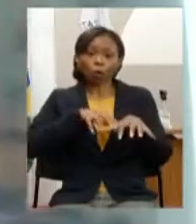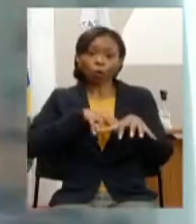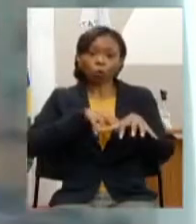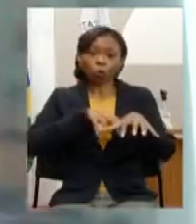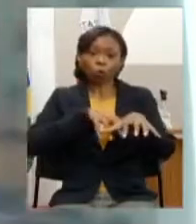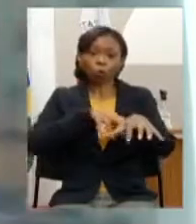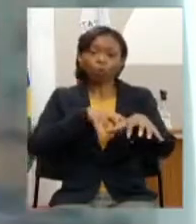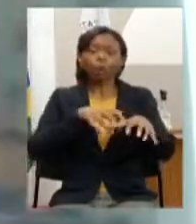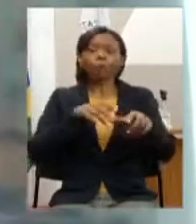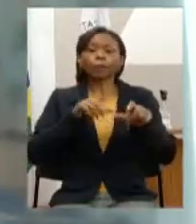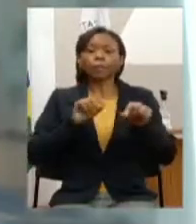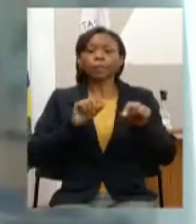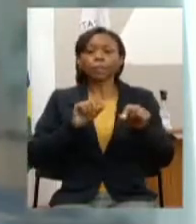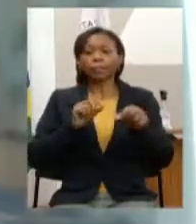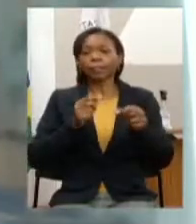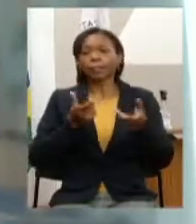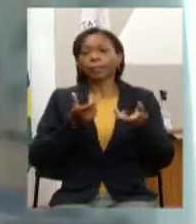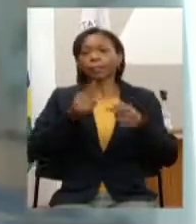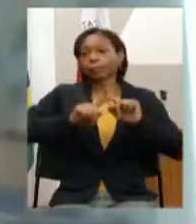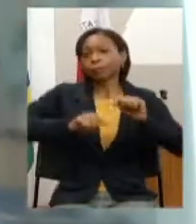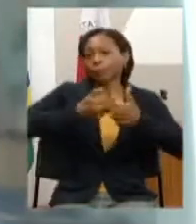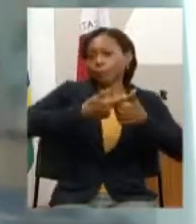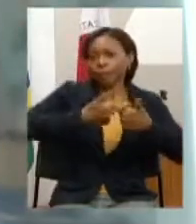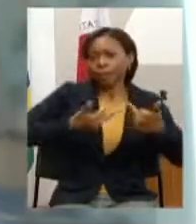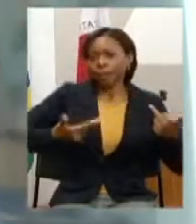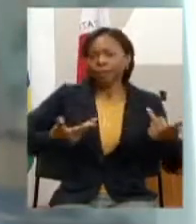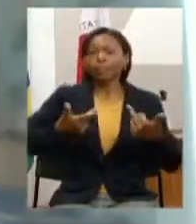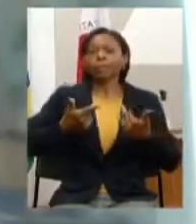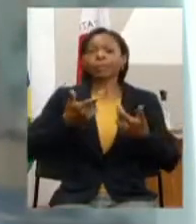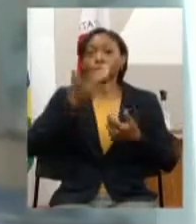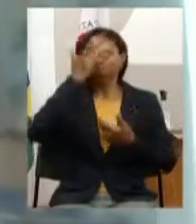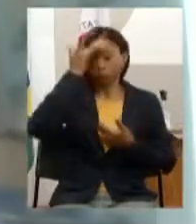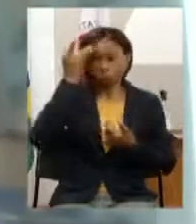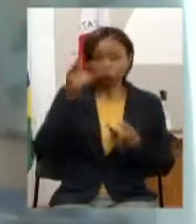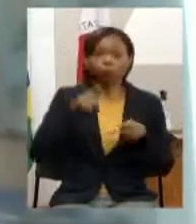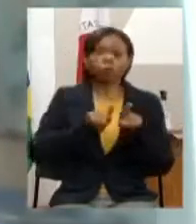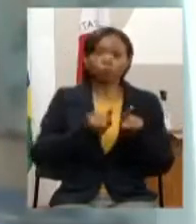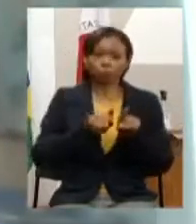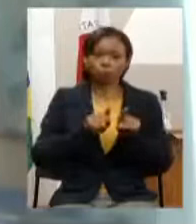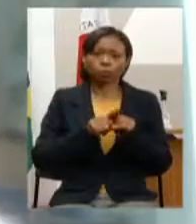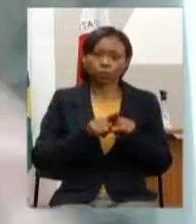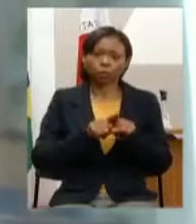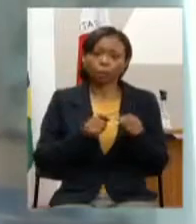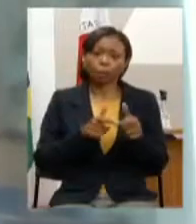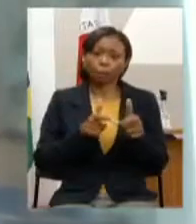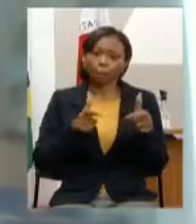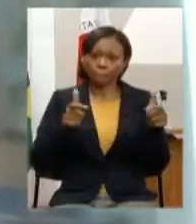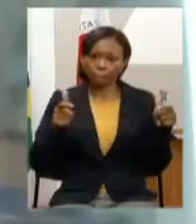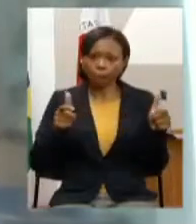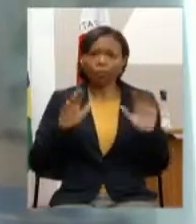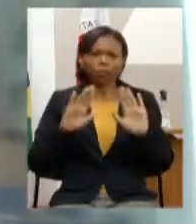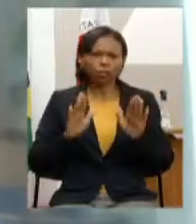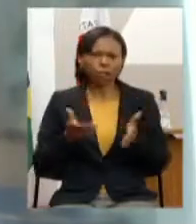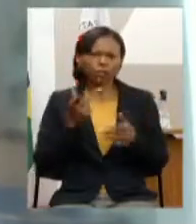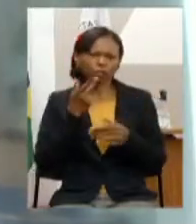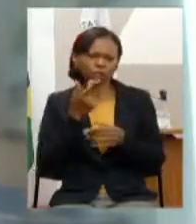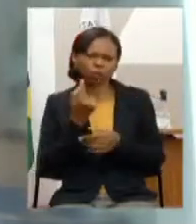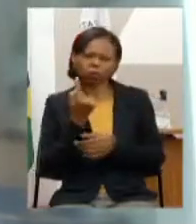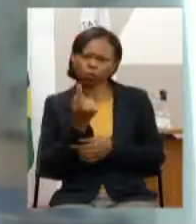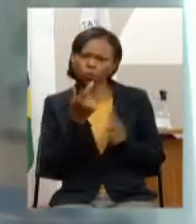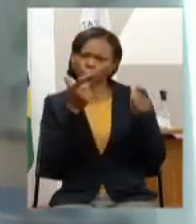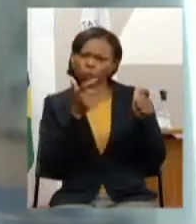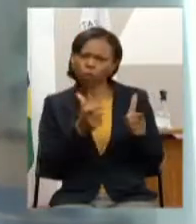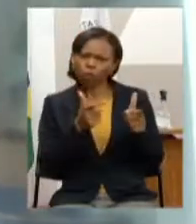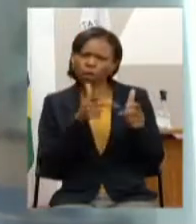há pouco tempo a respeito da recuperação e da preservação histórica de uma determinada estação ferroviária aqui em Minas